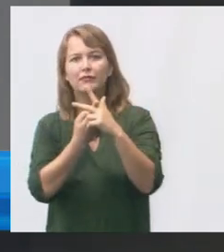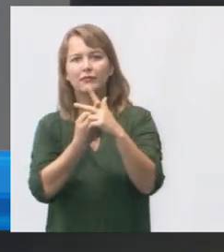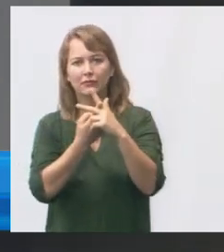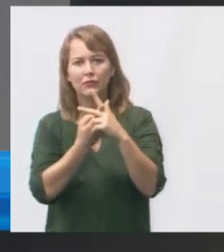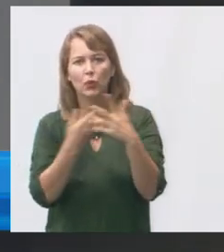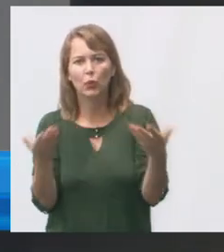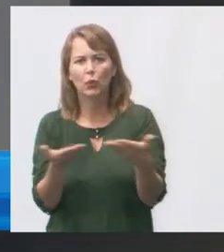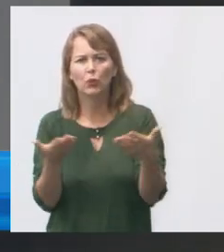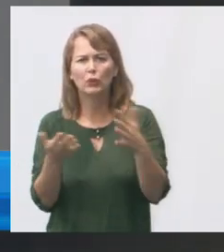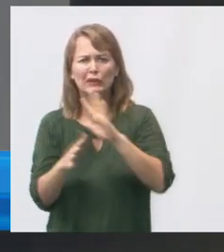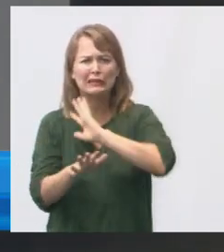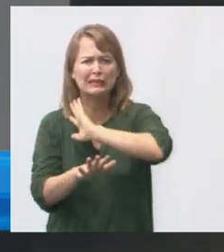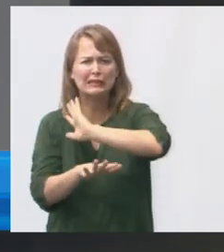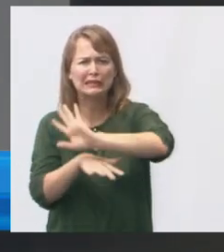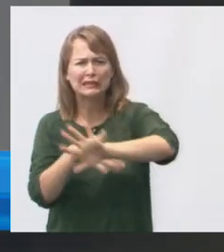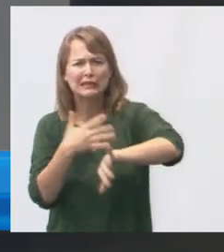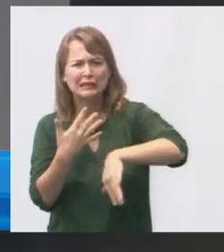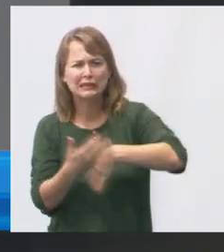estar o caos lá